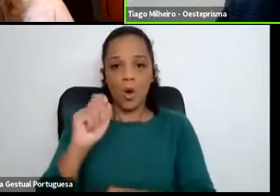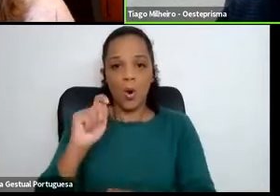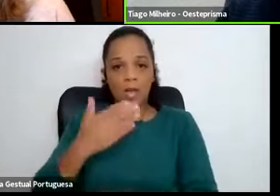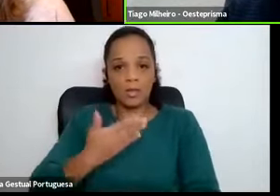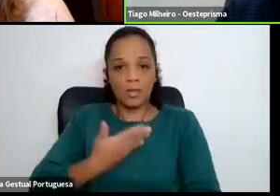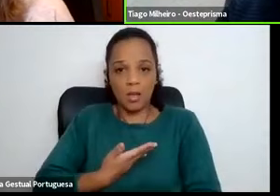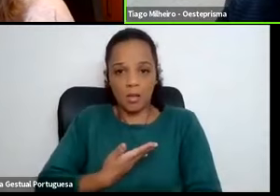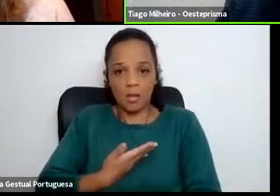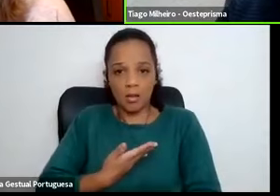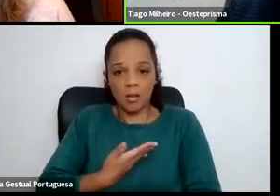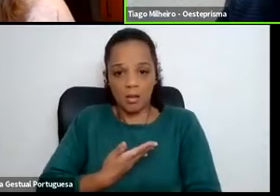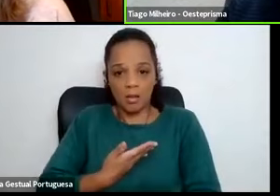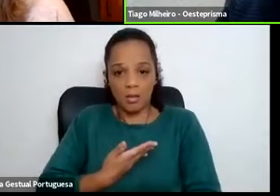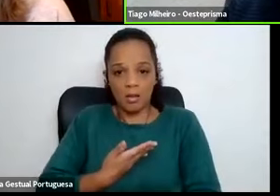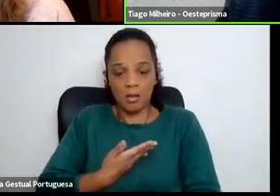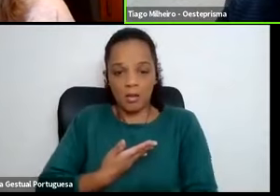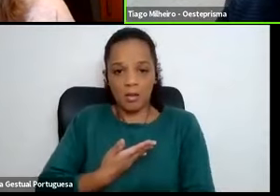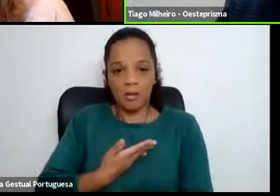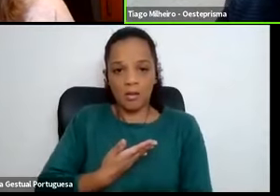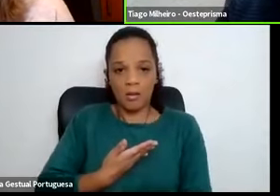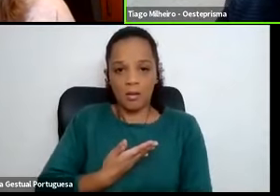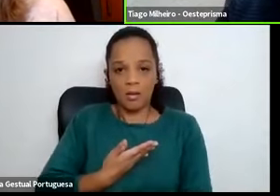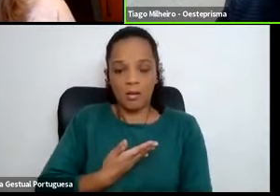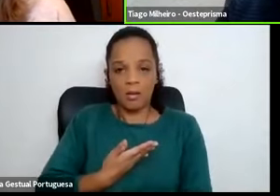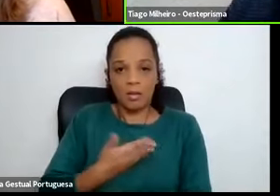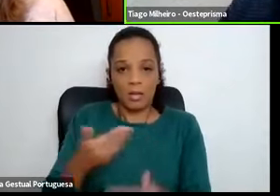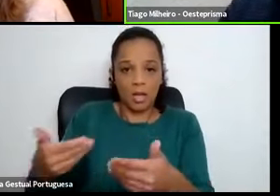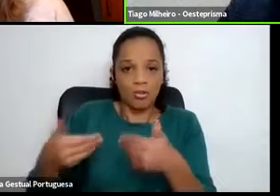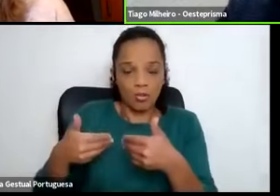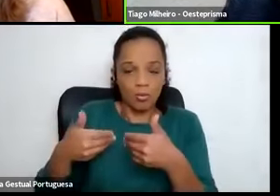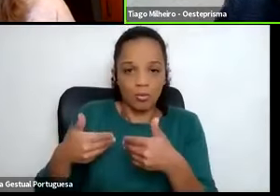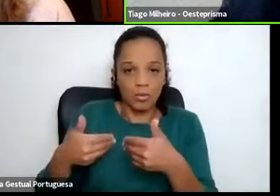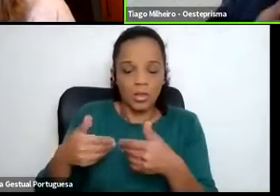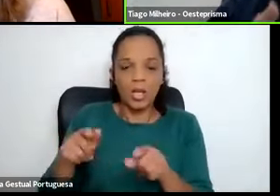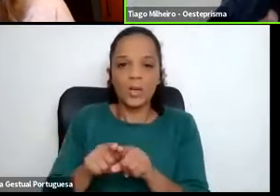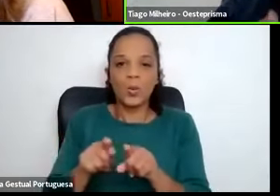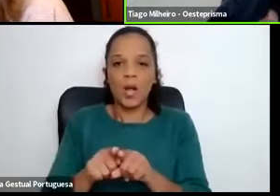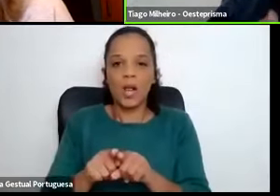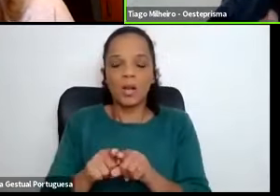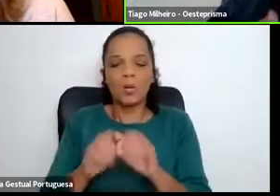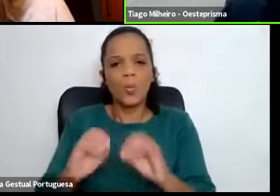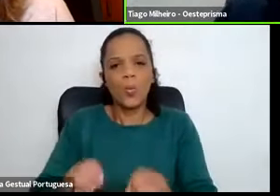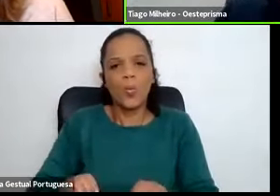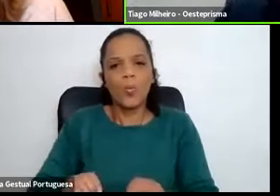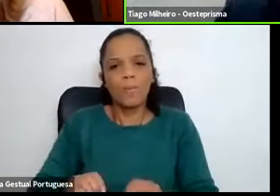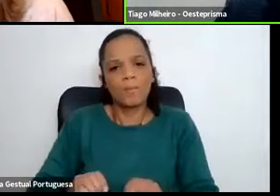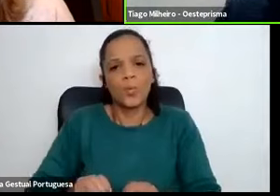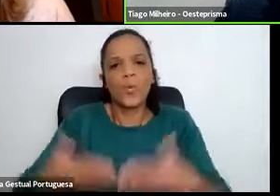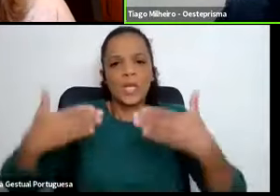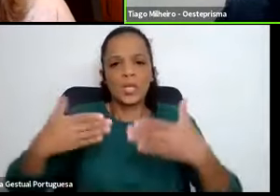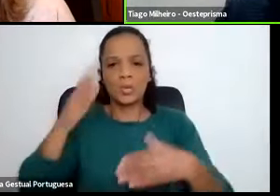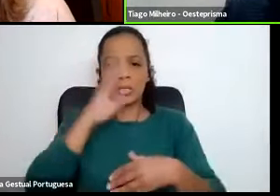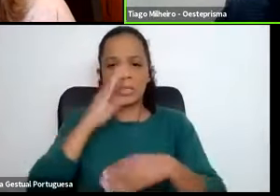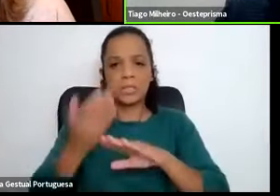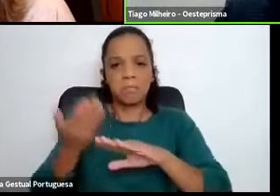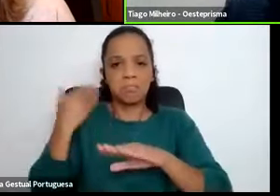esta primeira parte de Opiúmenos, para quem nunca